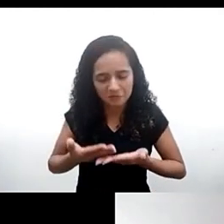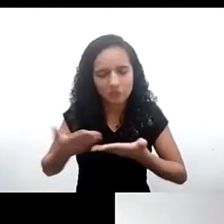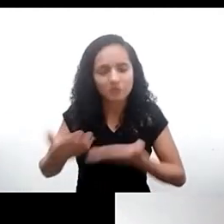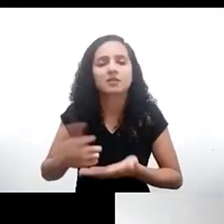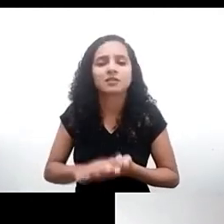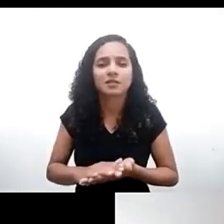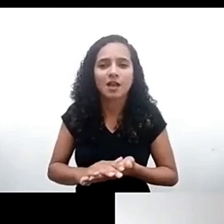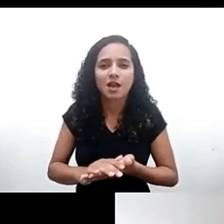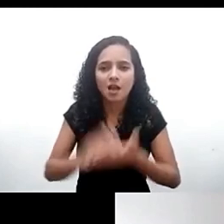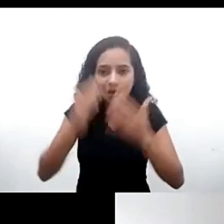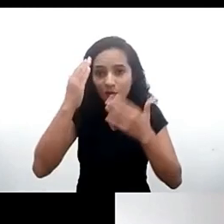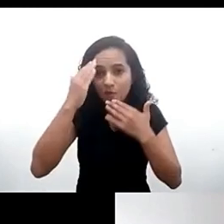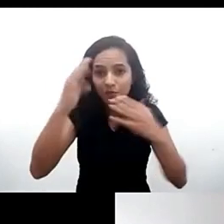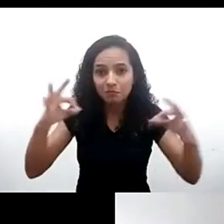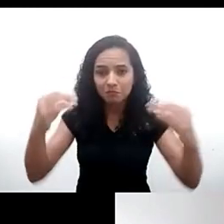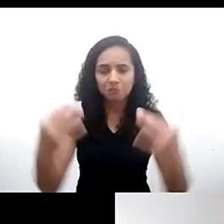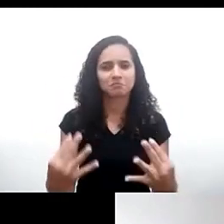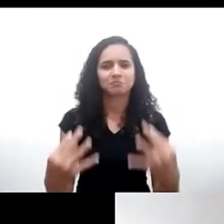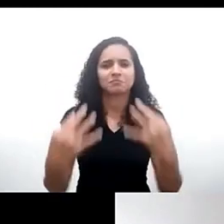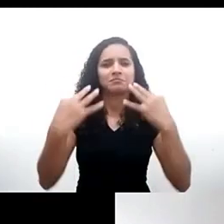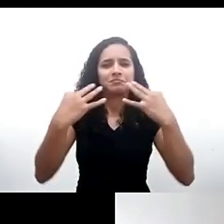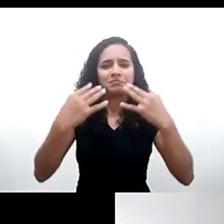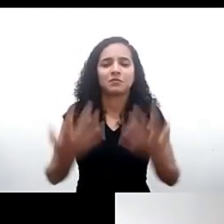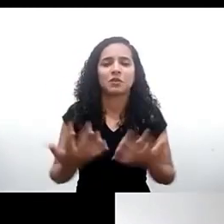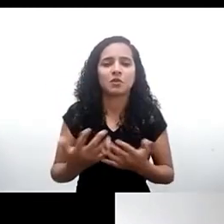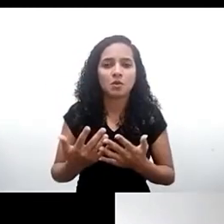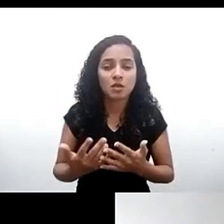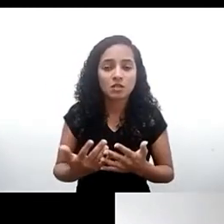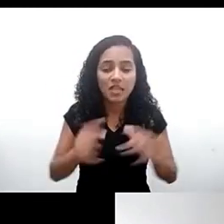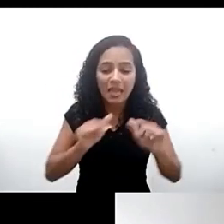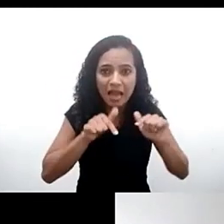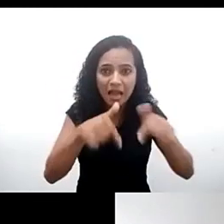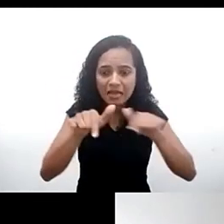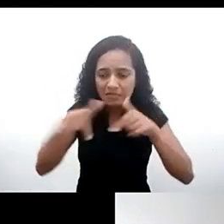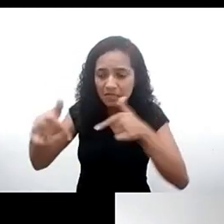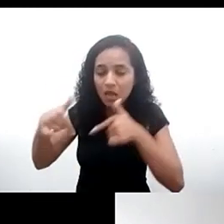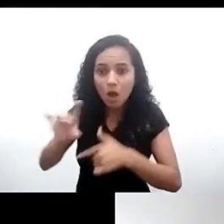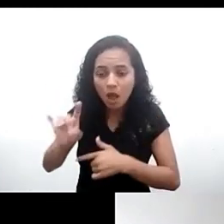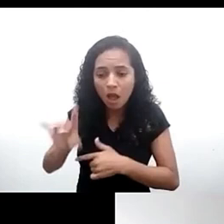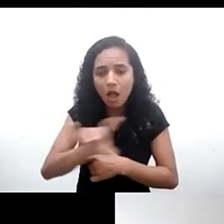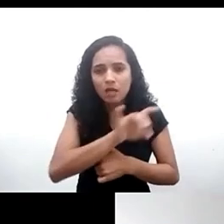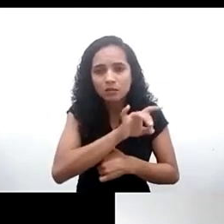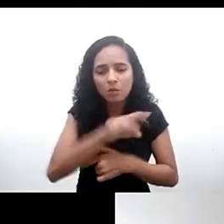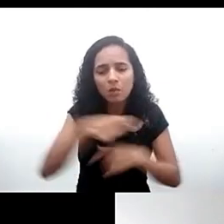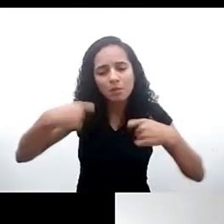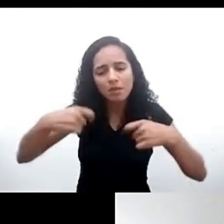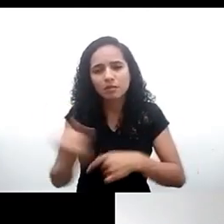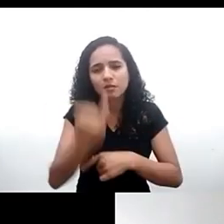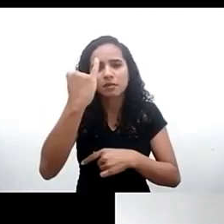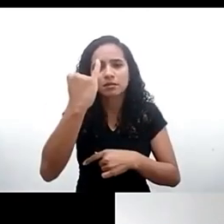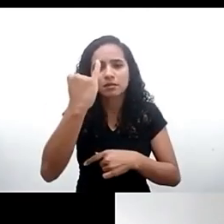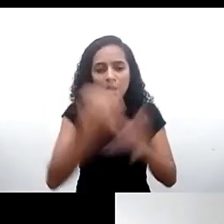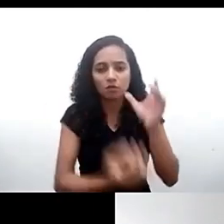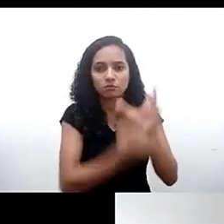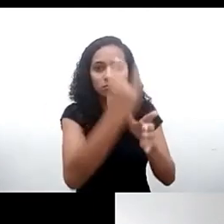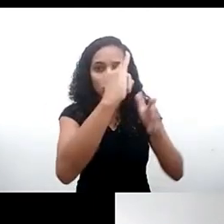audiência eu acho que cada uma das intervenções trouxe essa necessidade importância do comentário